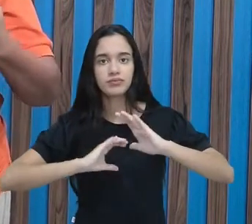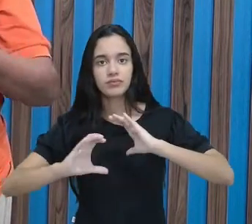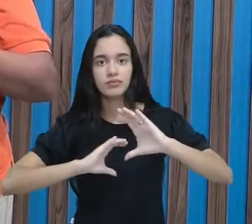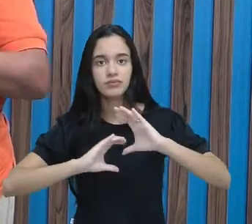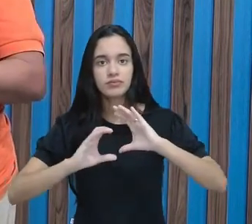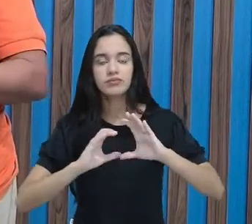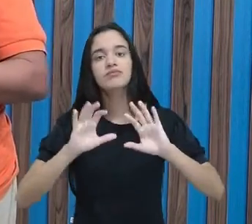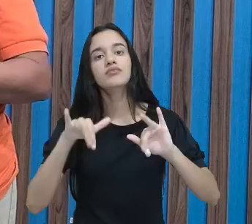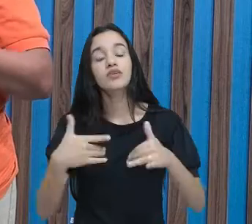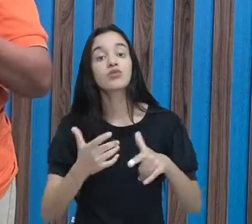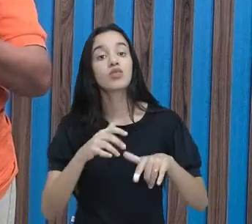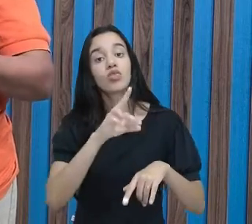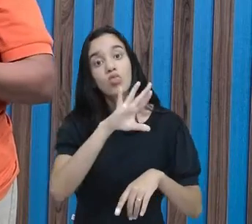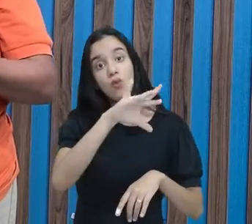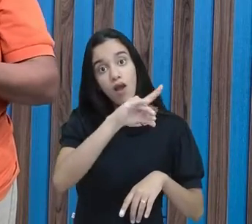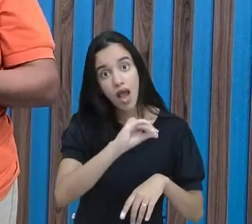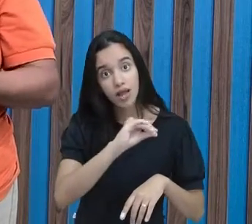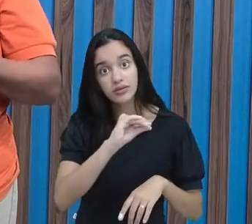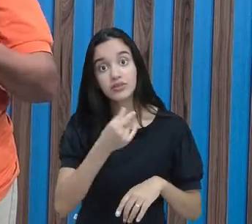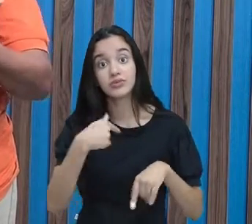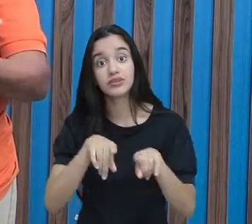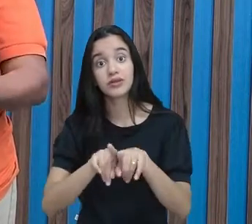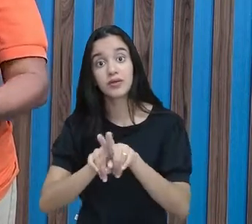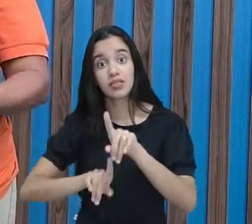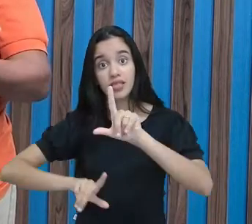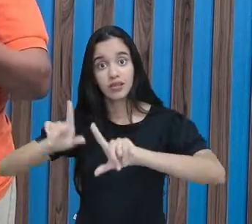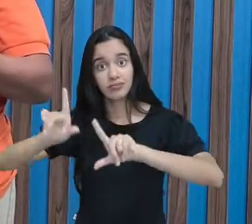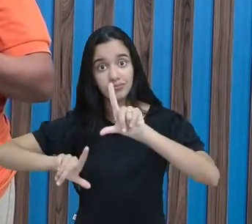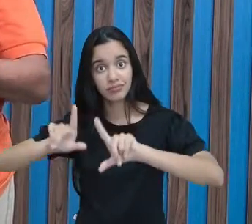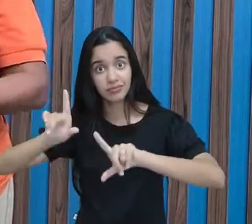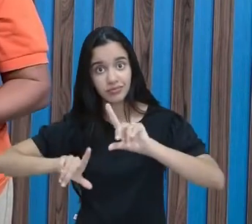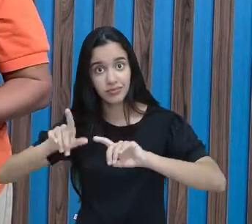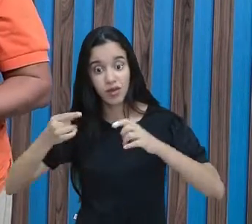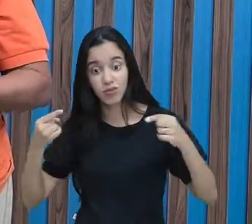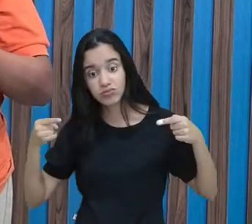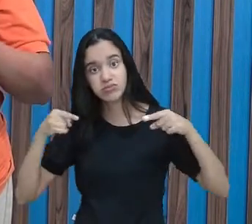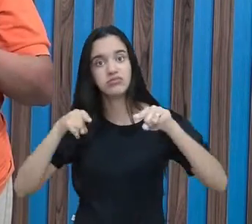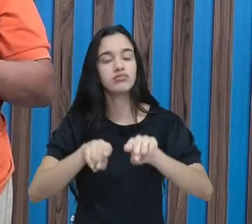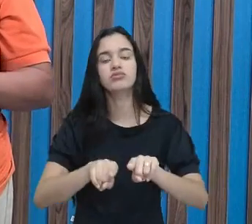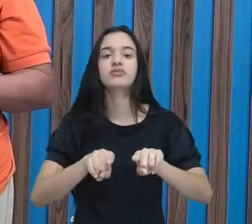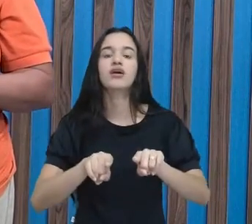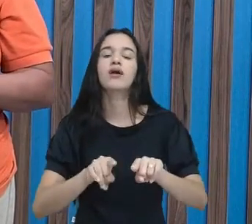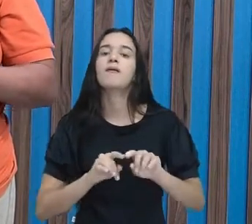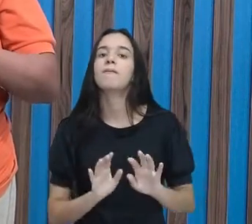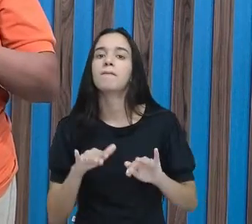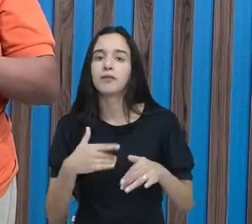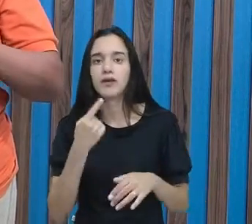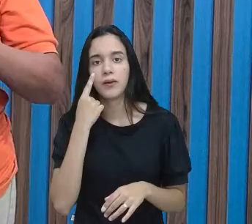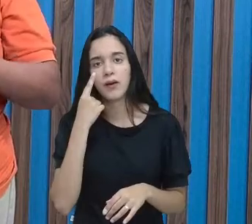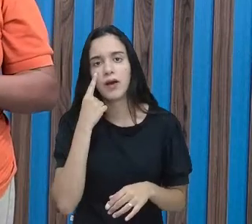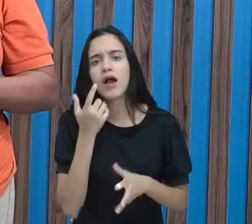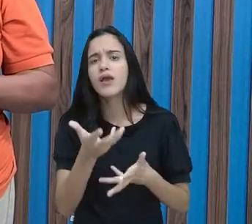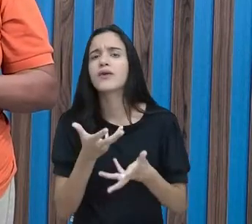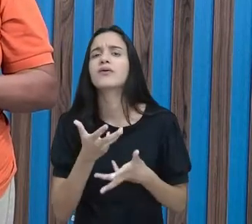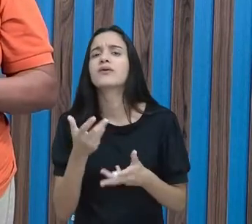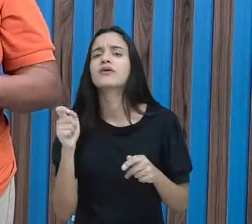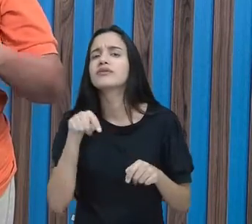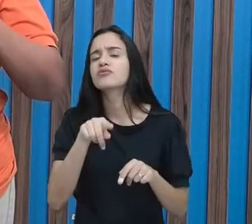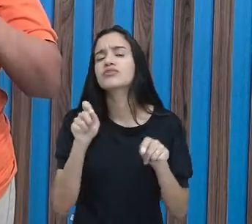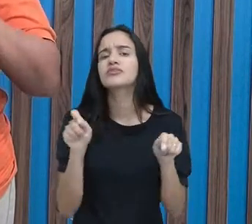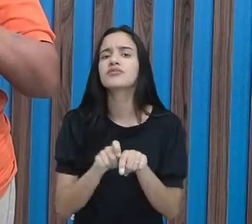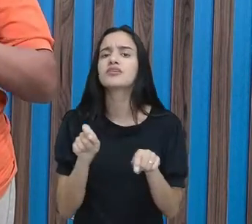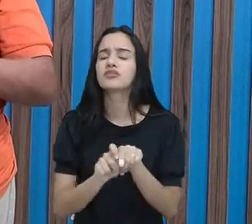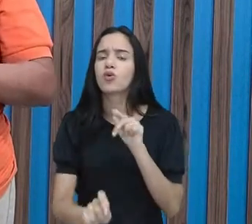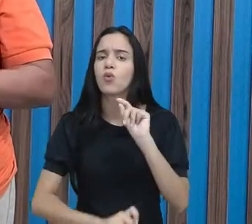através do rádio e da televisão. Não havia essa comunicação instantânea. Então, o que é que eu quero que vocês façam?